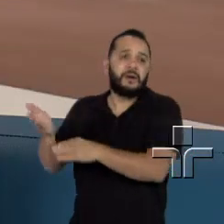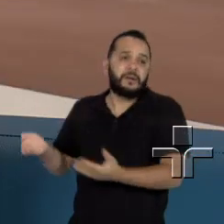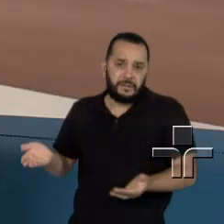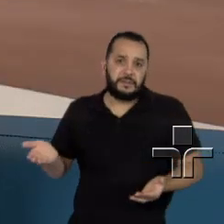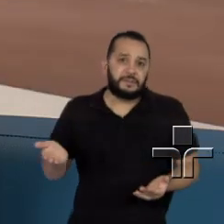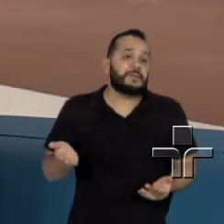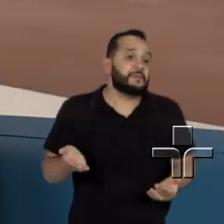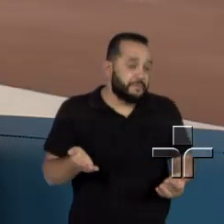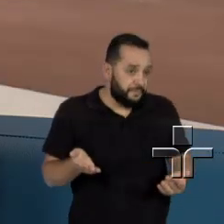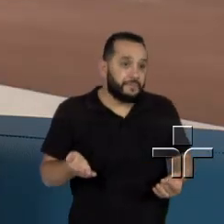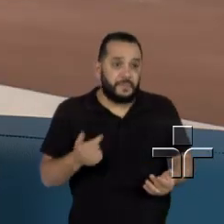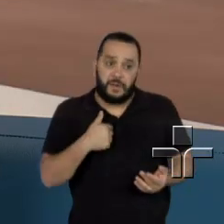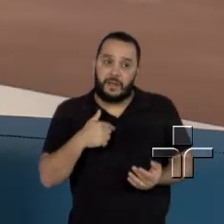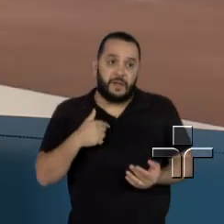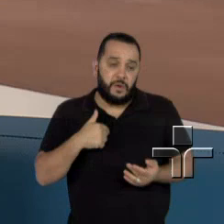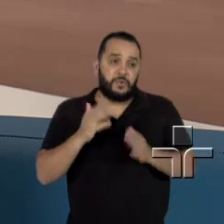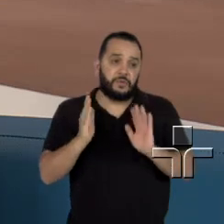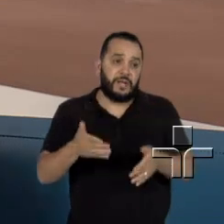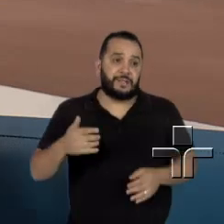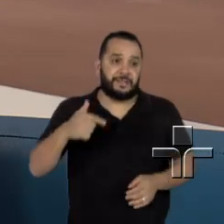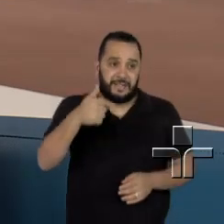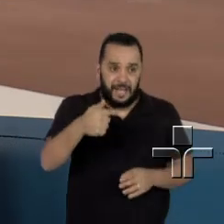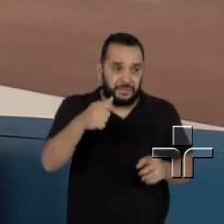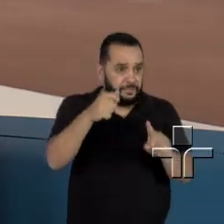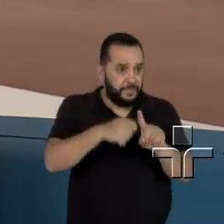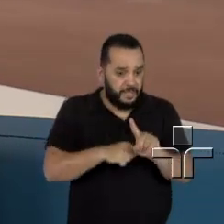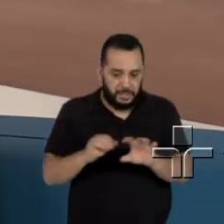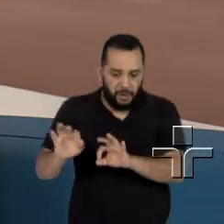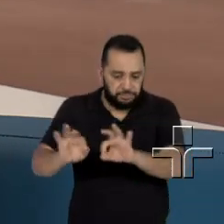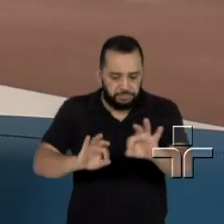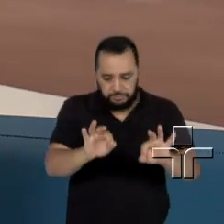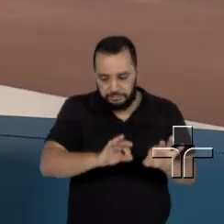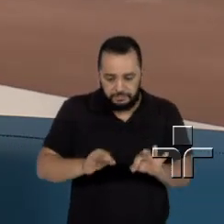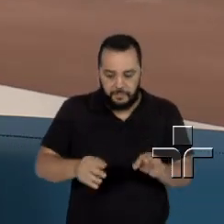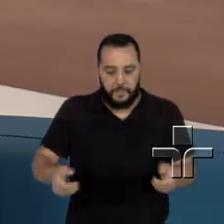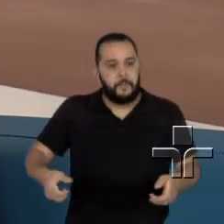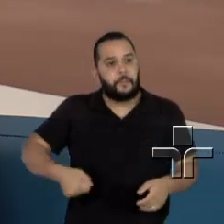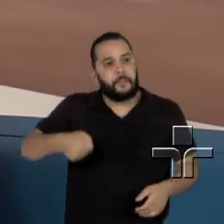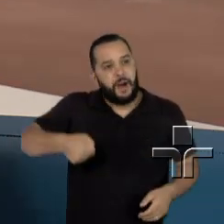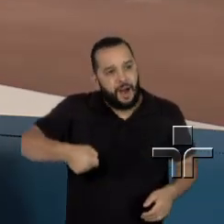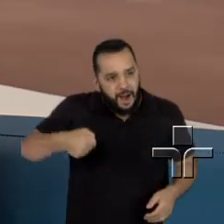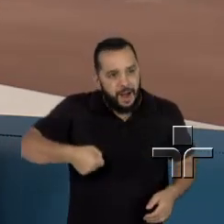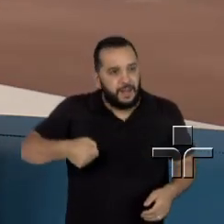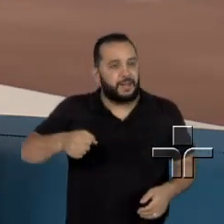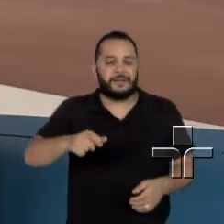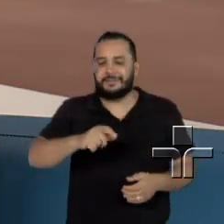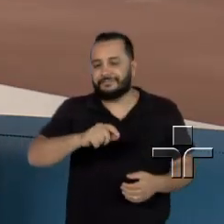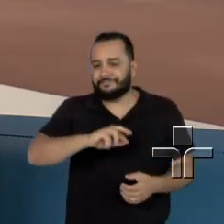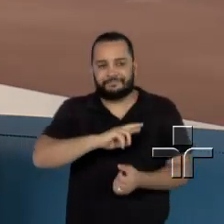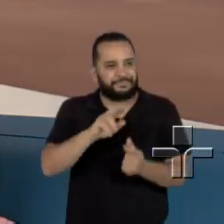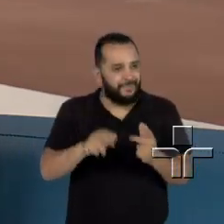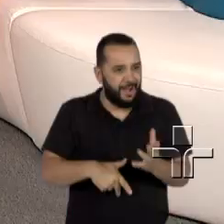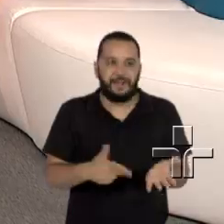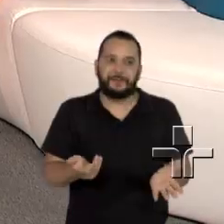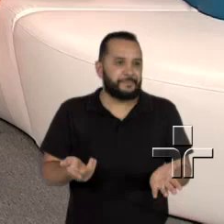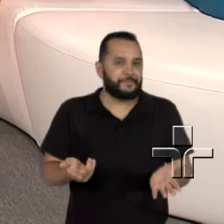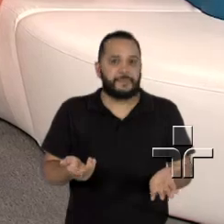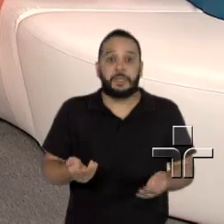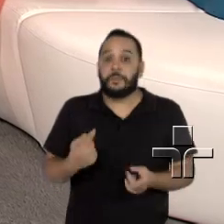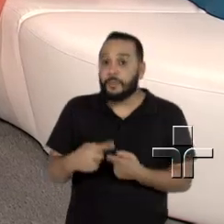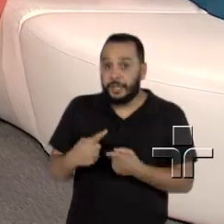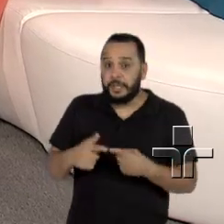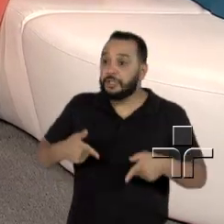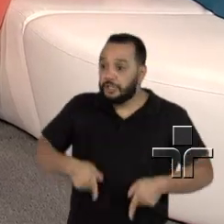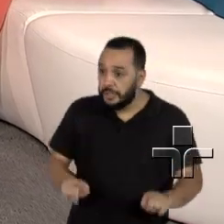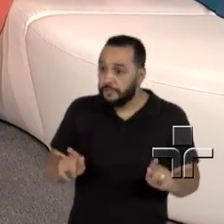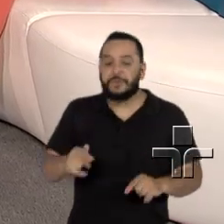aconselho médico a partir dos sete meses. Desde a mala para a maternidade e até... Mas eu fui até... gêmeos também. Eram